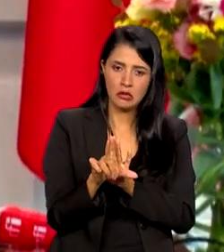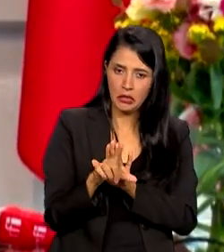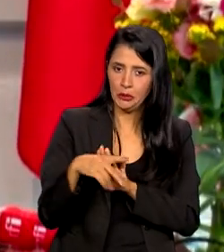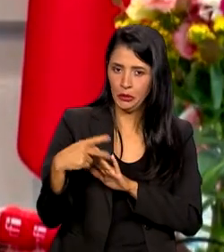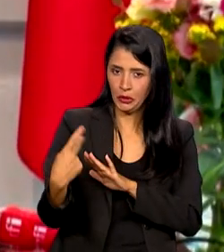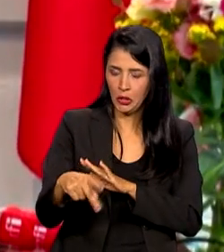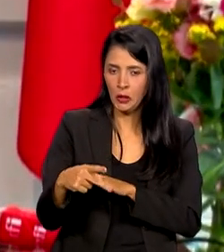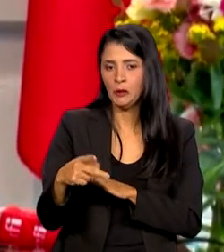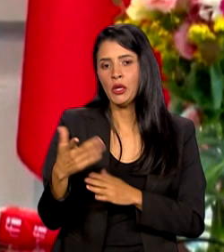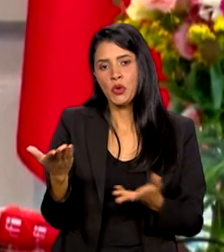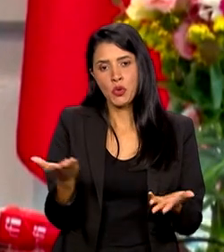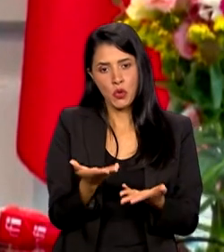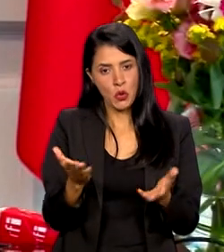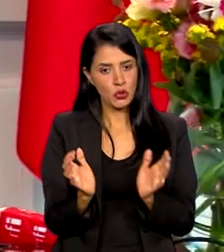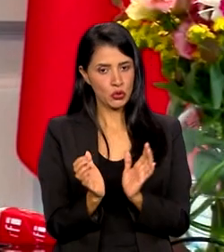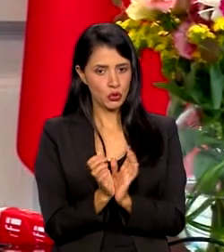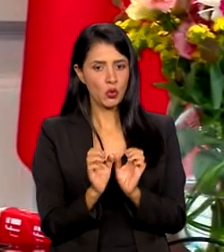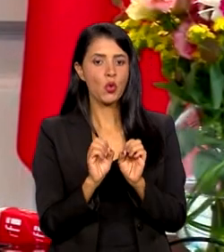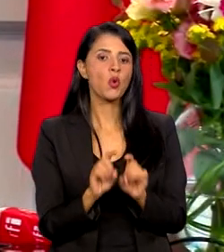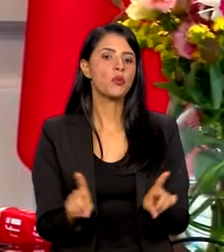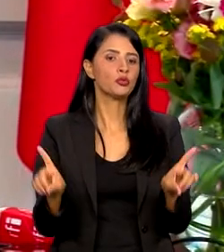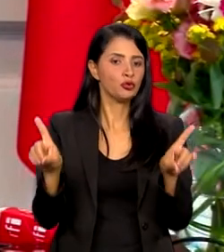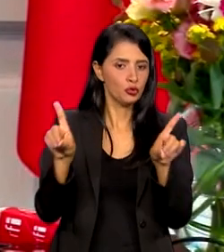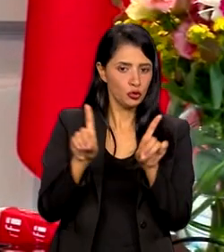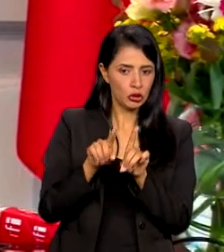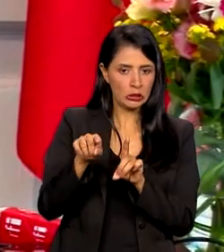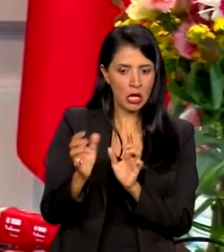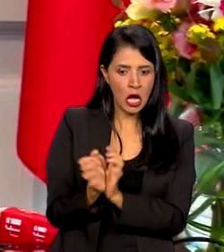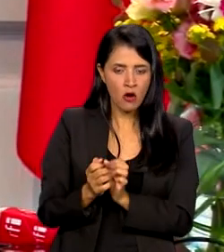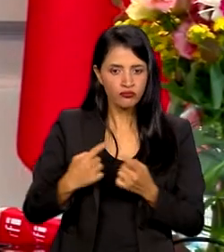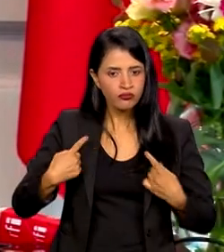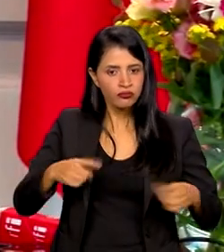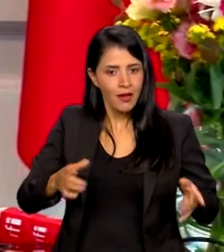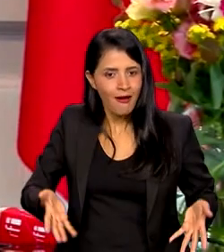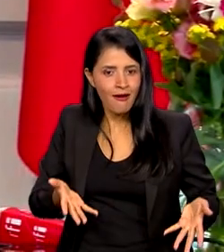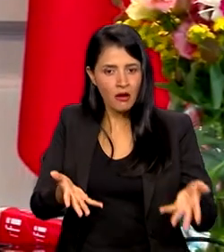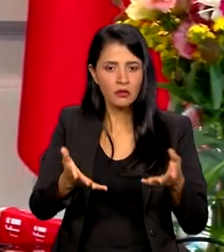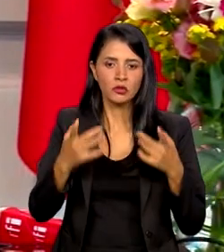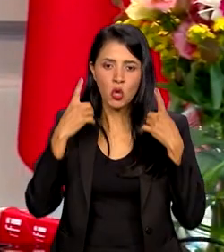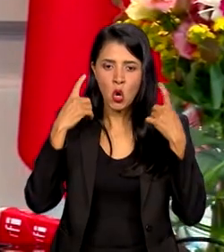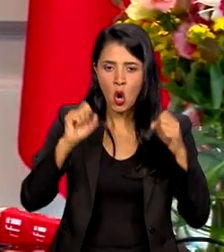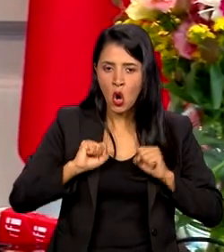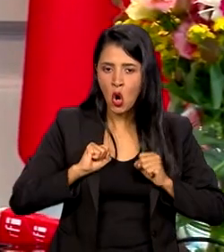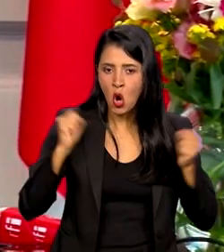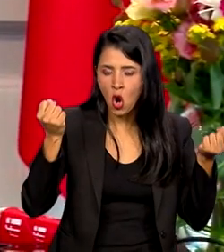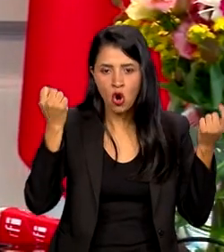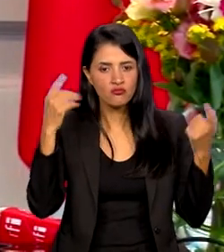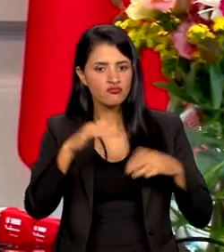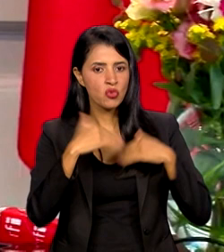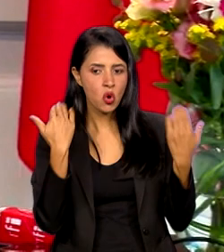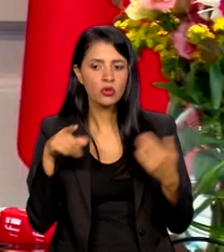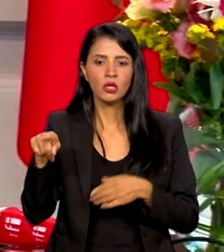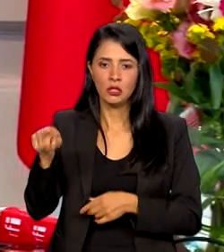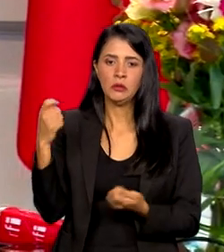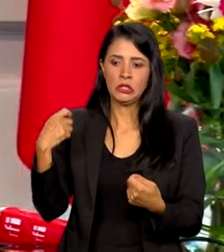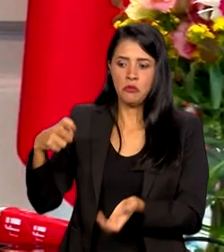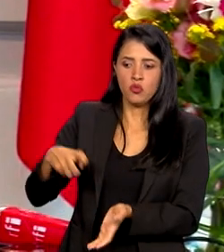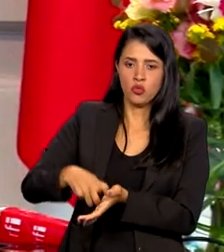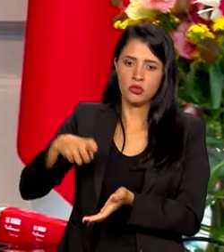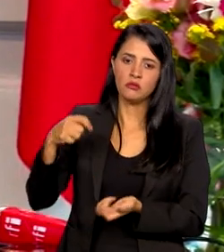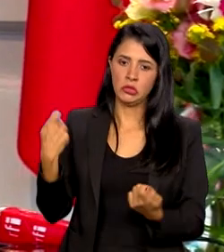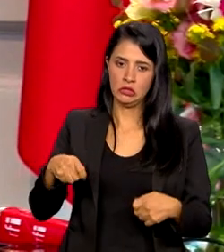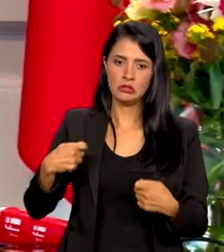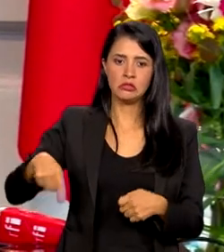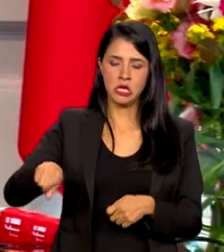digitais que estimulam o ódio, a violência, a morte, e precisam ser regulamentáveis, precisam ser punidos. Houve uma operação,